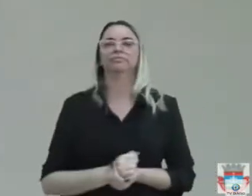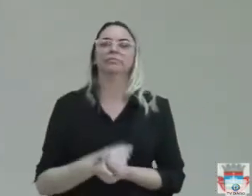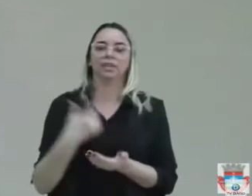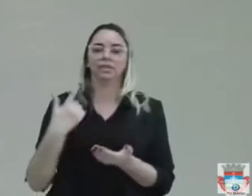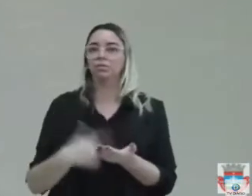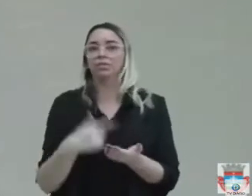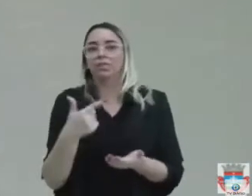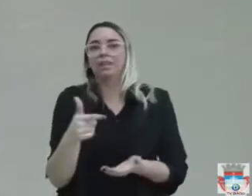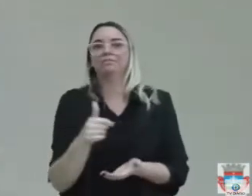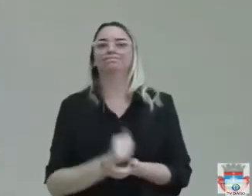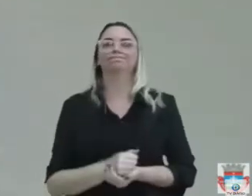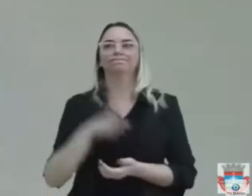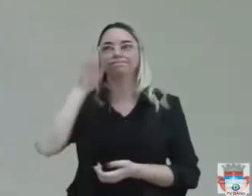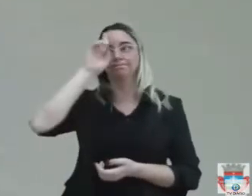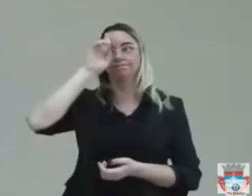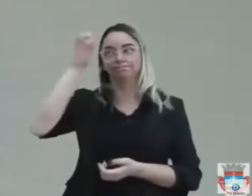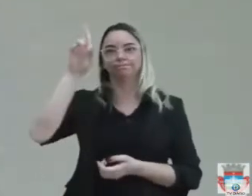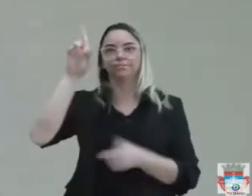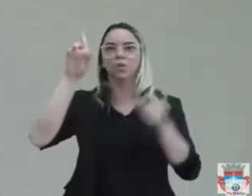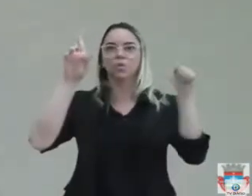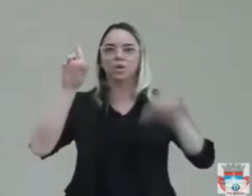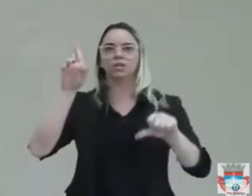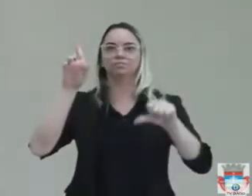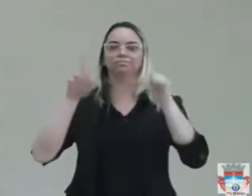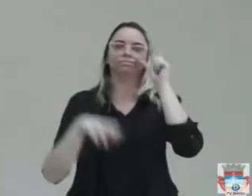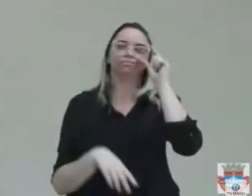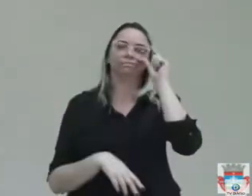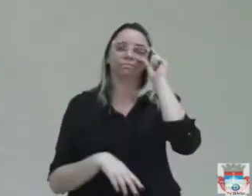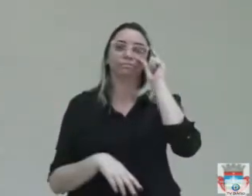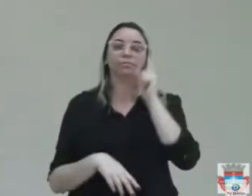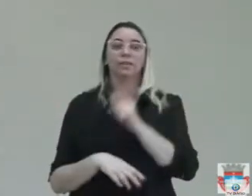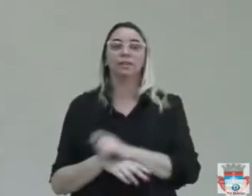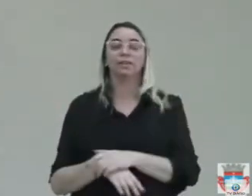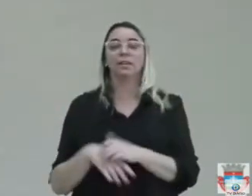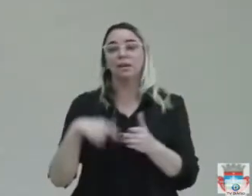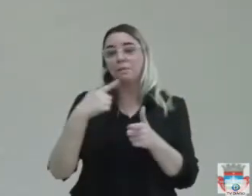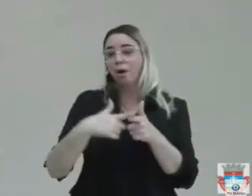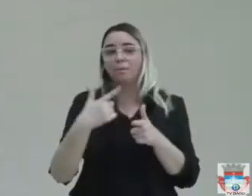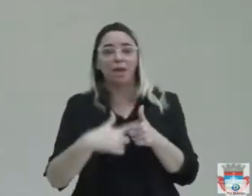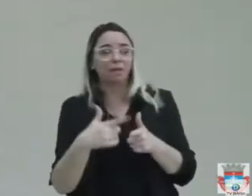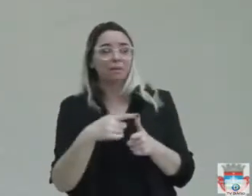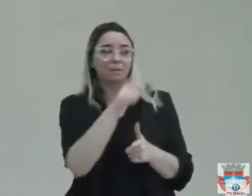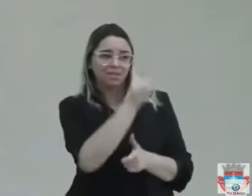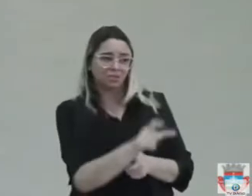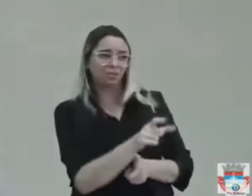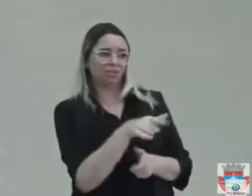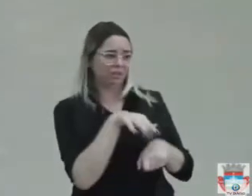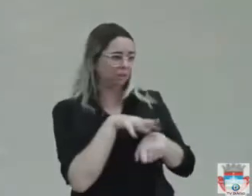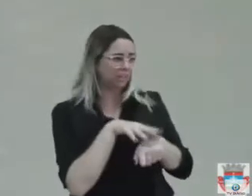se chama má gestão. Dependendo do que o problema que a pessoa está, se marca de imediato o exame.